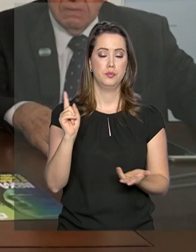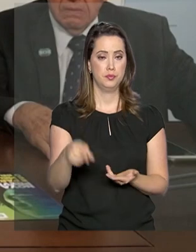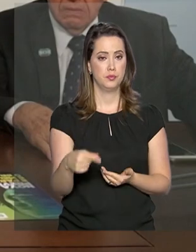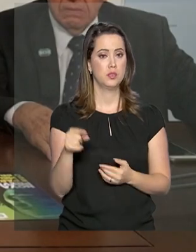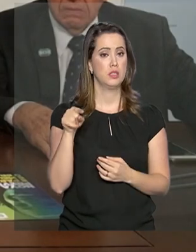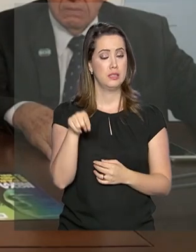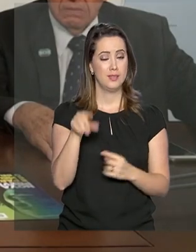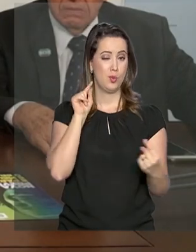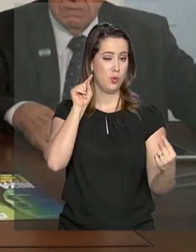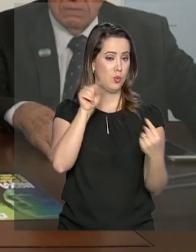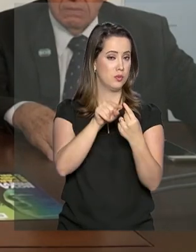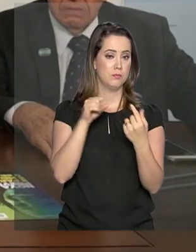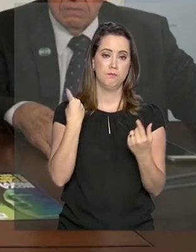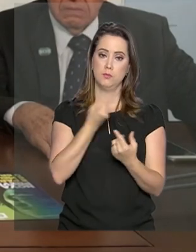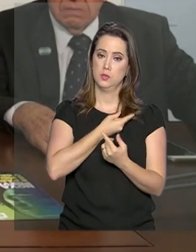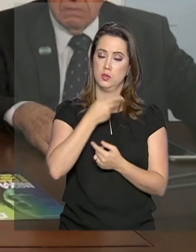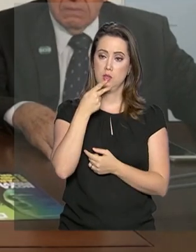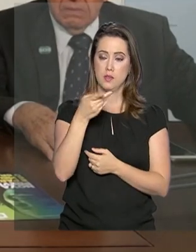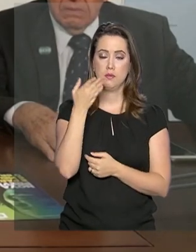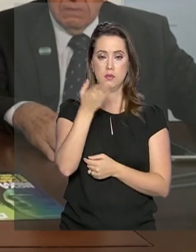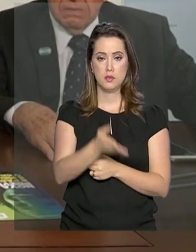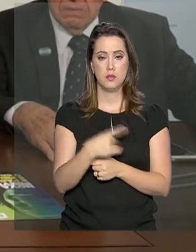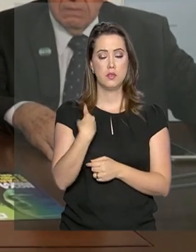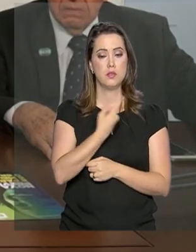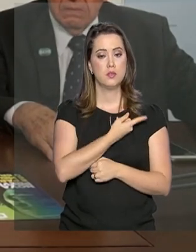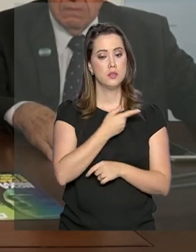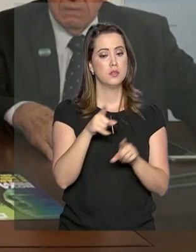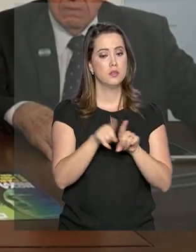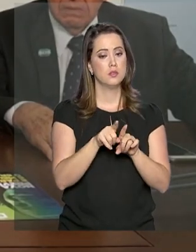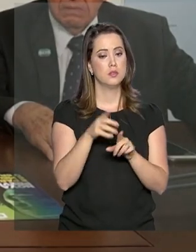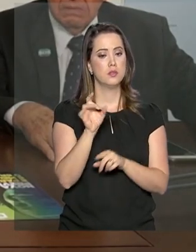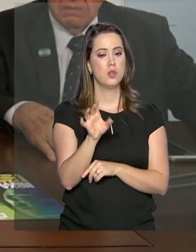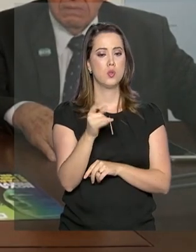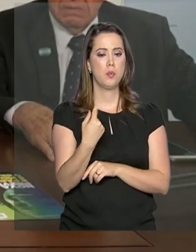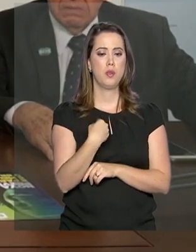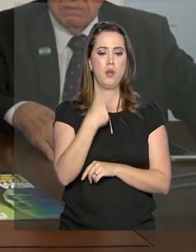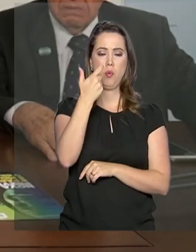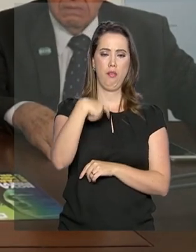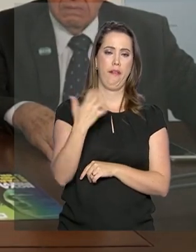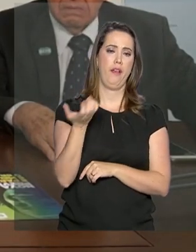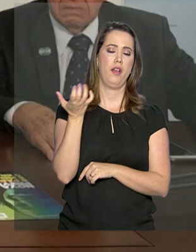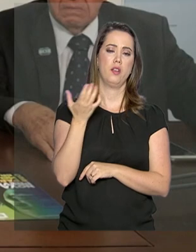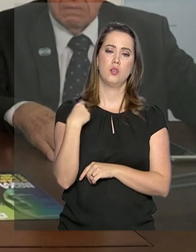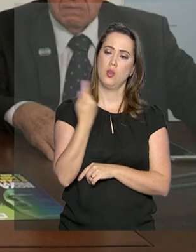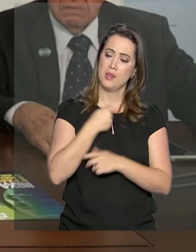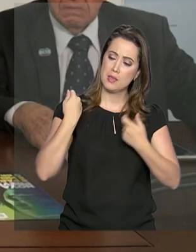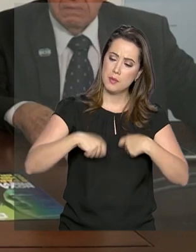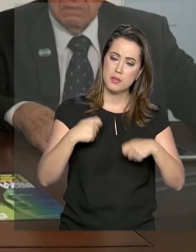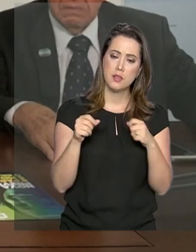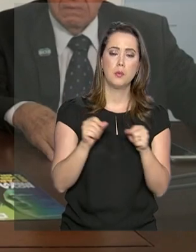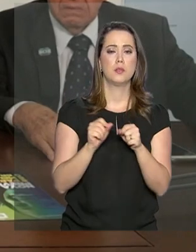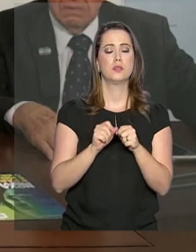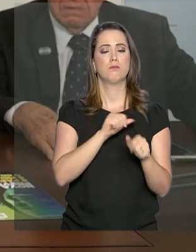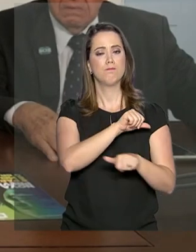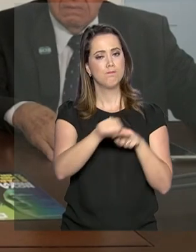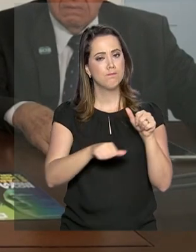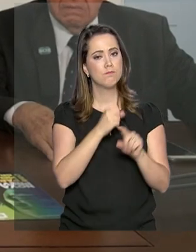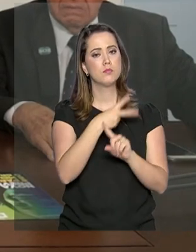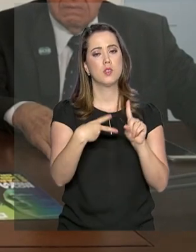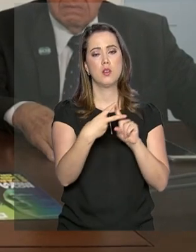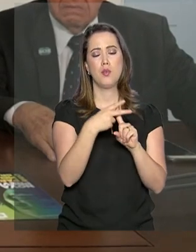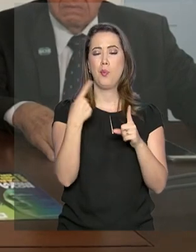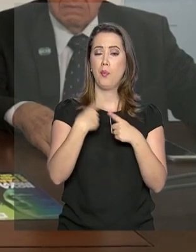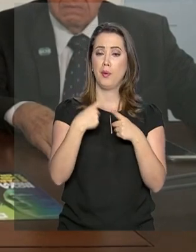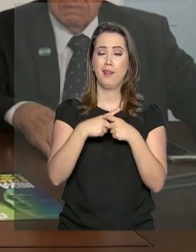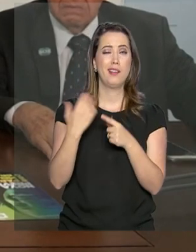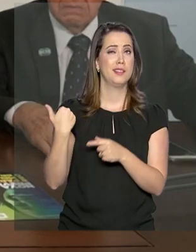nesse sentido o nosso pronunciamento lá. E nós, não é porque eu quero, nós precisamos fazer uma reforma da Previdência. Afinal de contas,